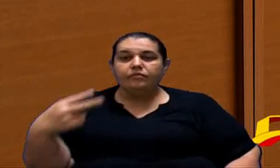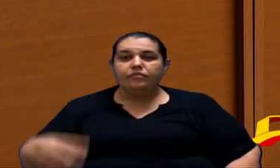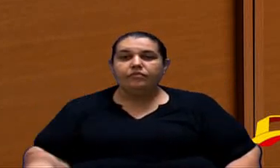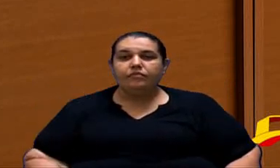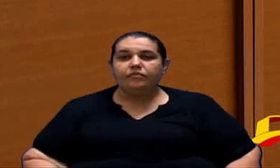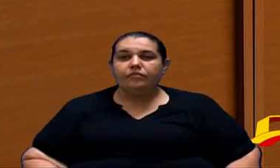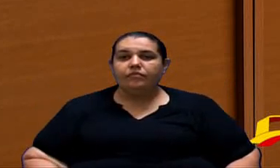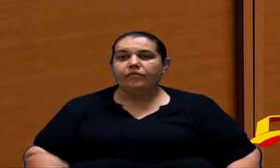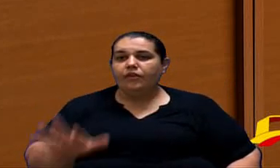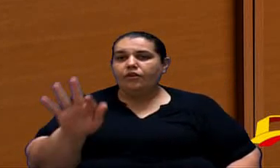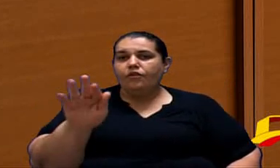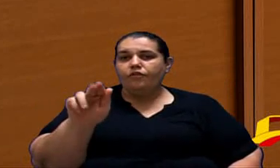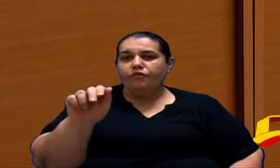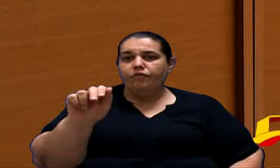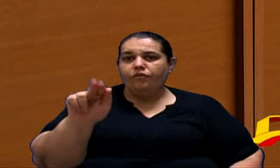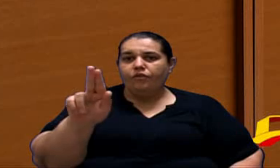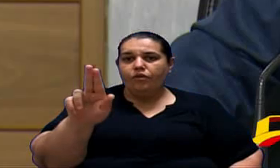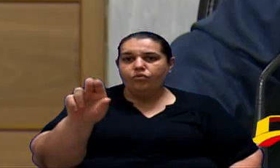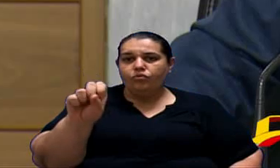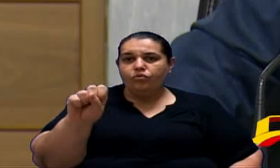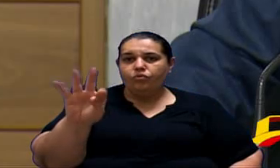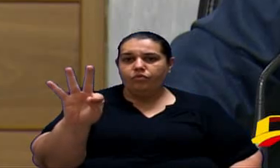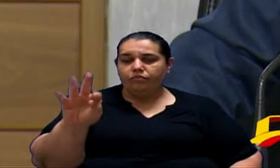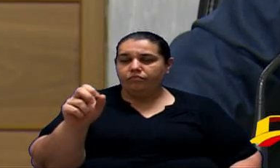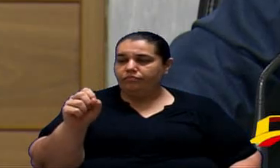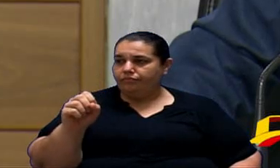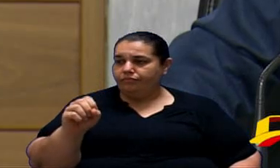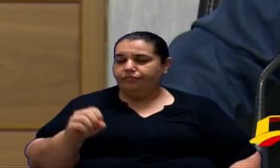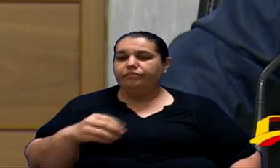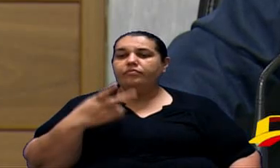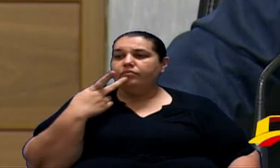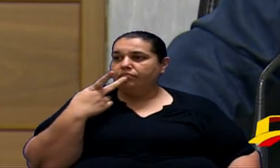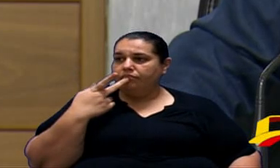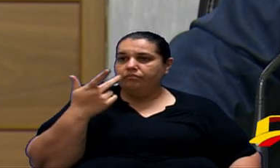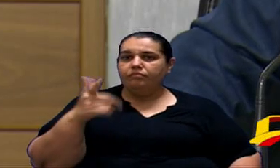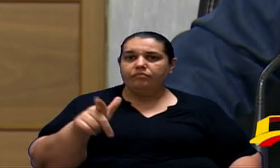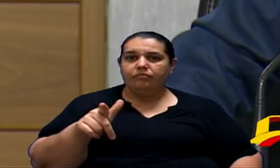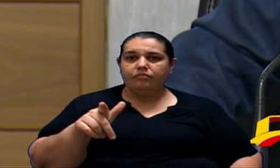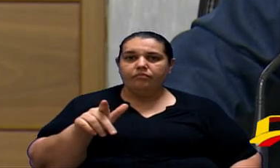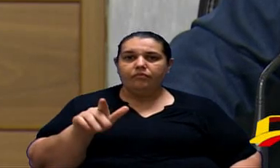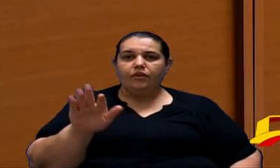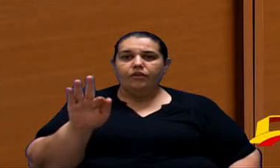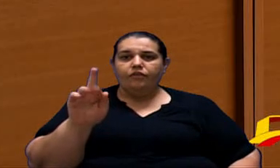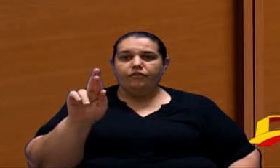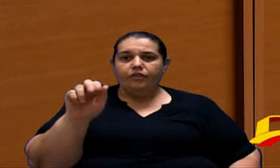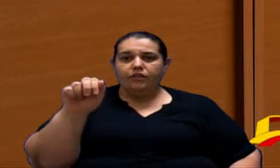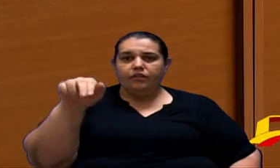vereador vereador Fausto fala mais alguma coisa vereador França